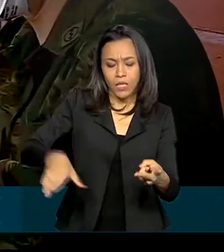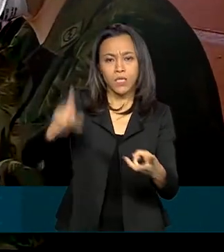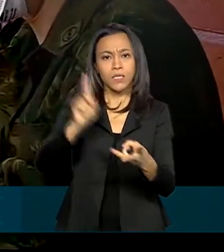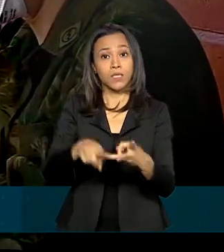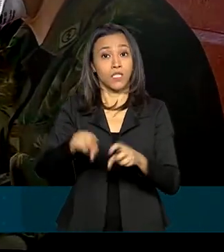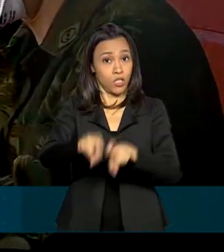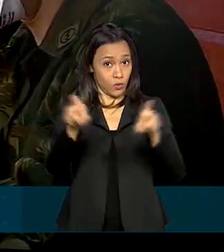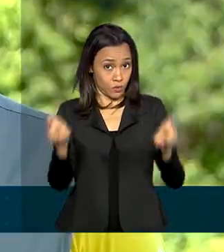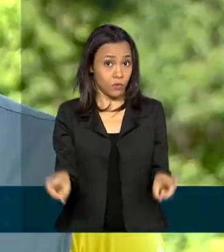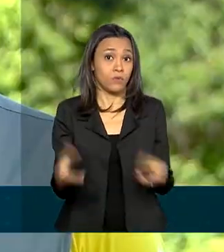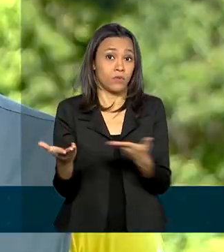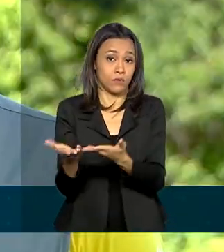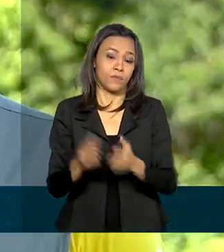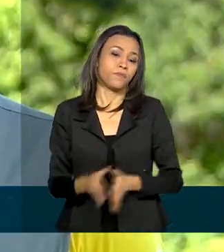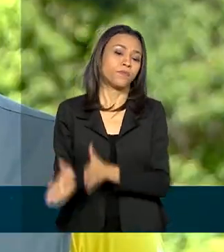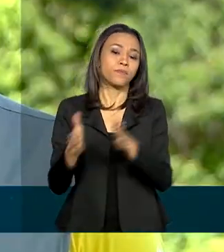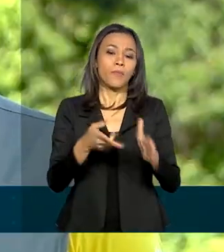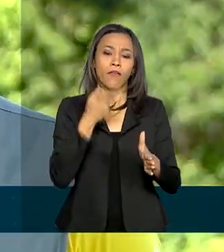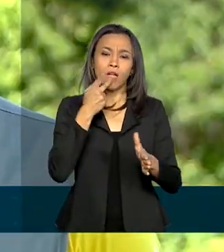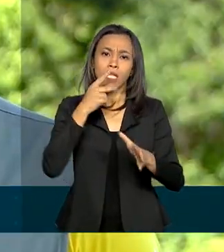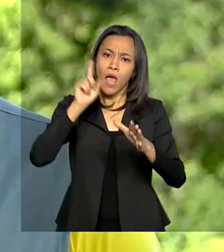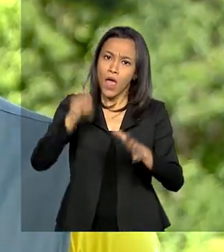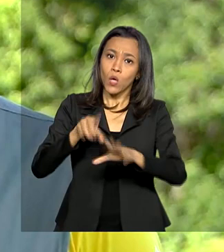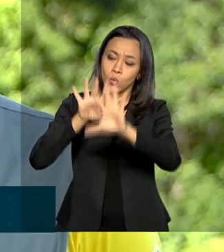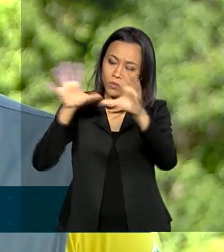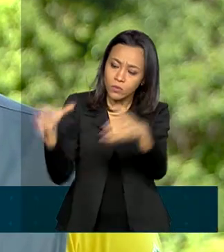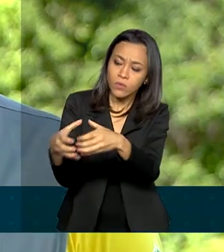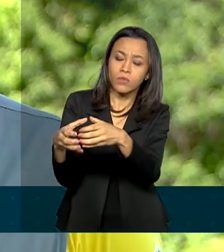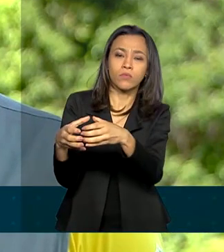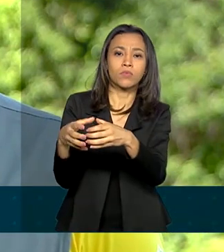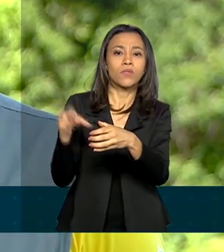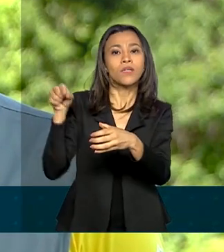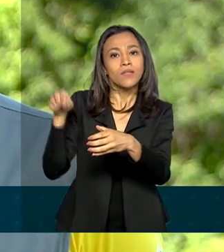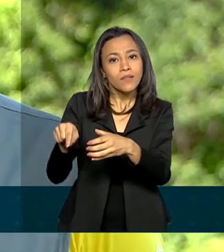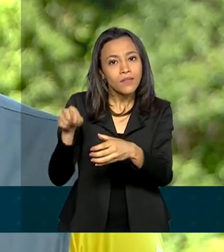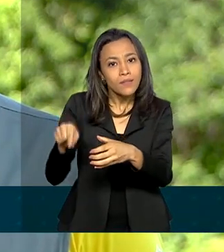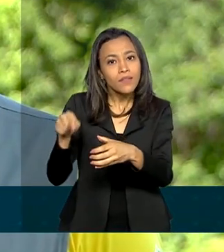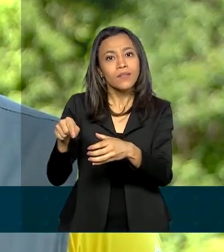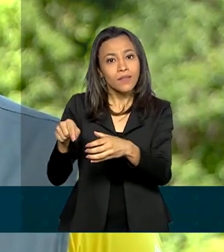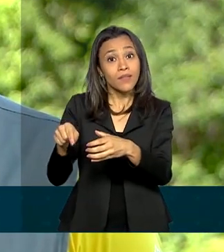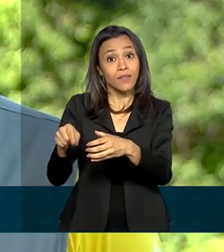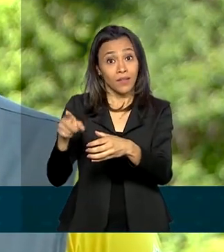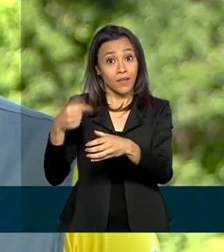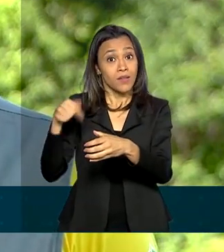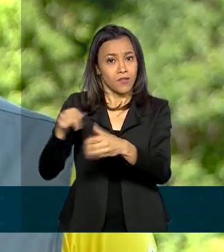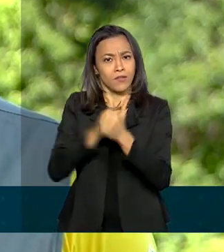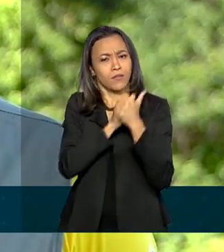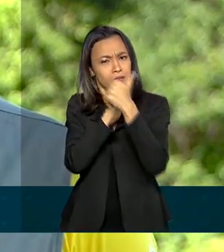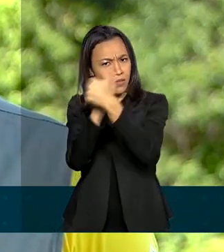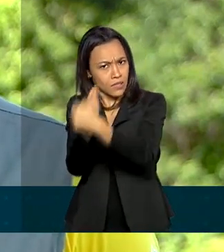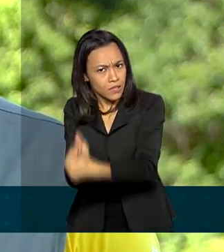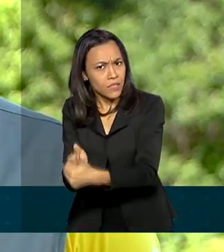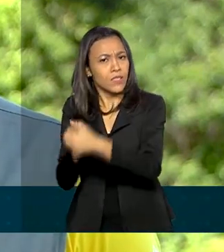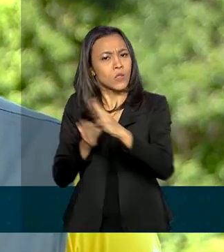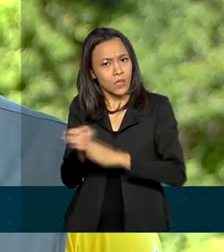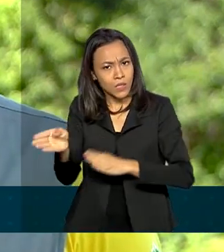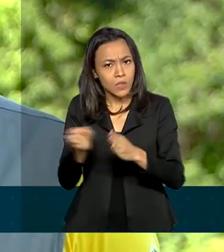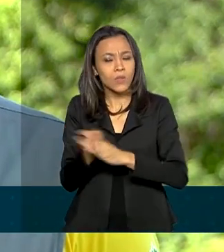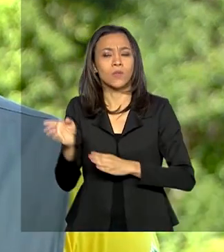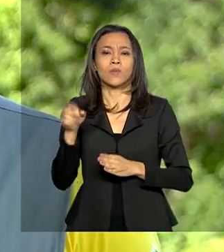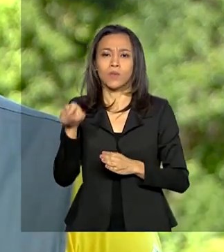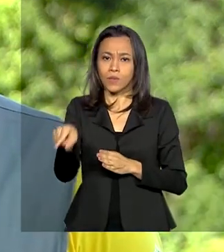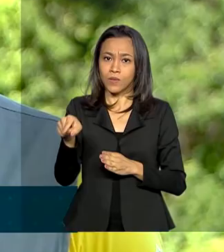ginecologistas. Ela é uma equipe que se agregou à rotina habitual da Secretaria e dos Distritos Sanitários